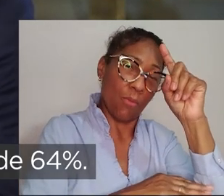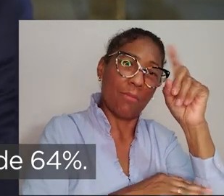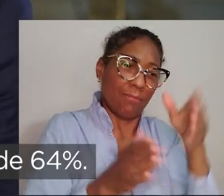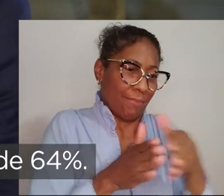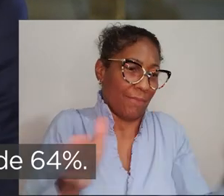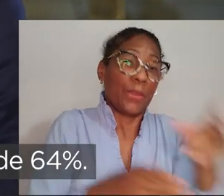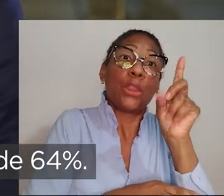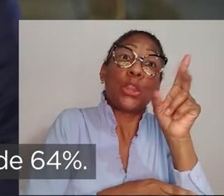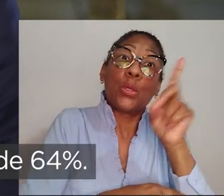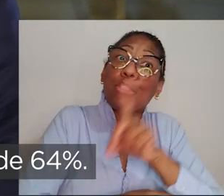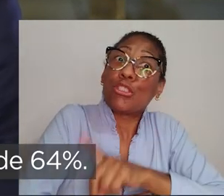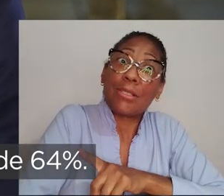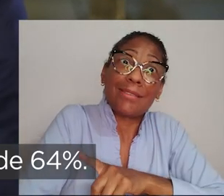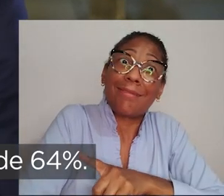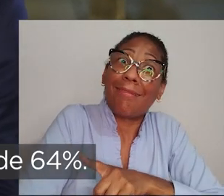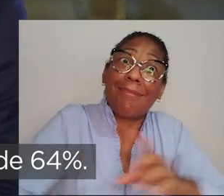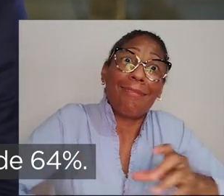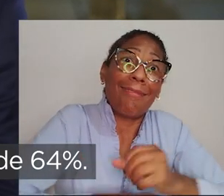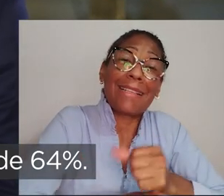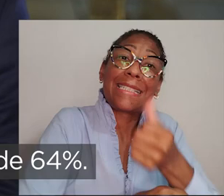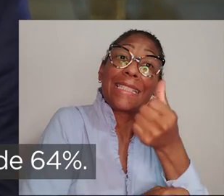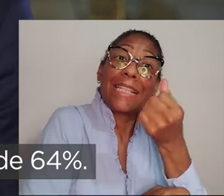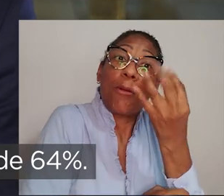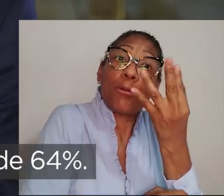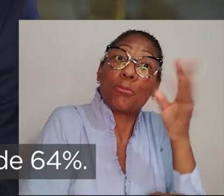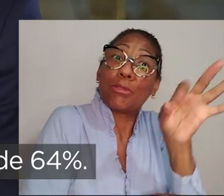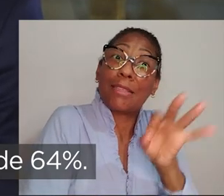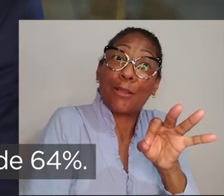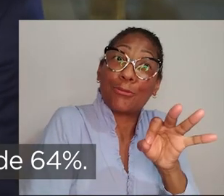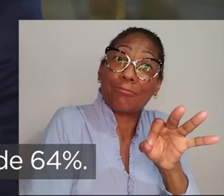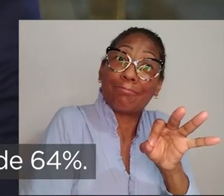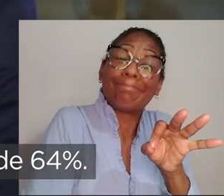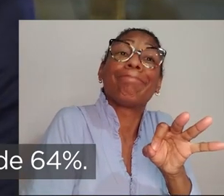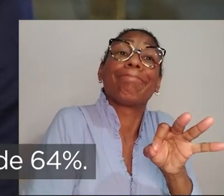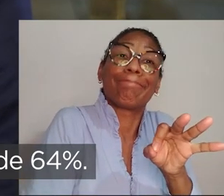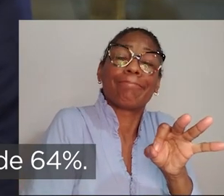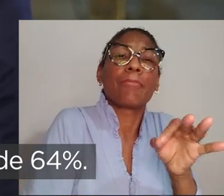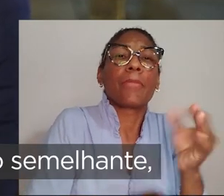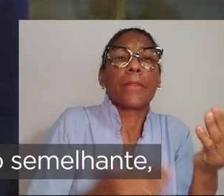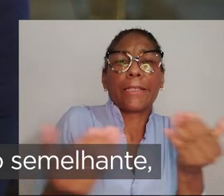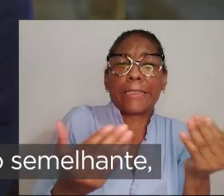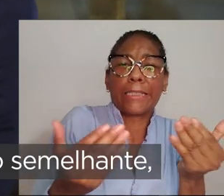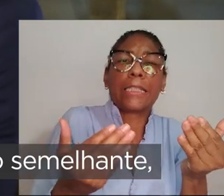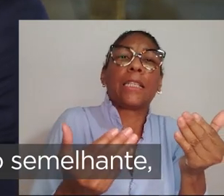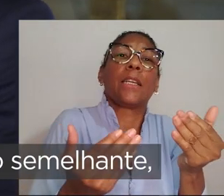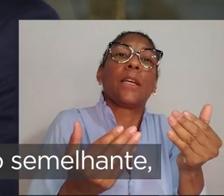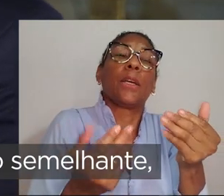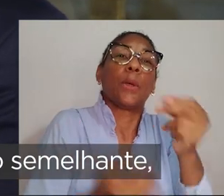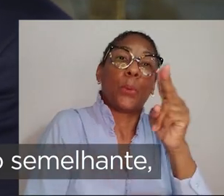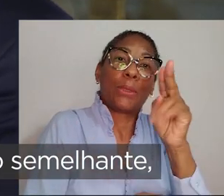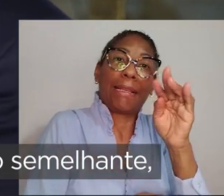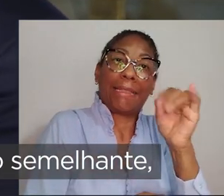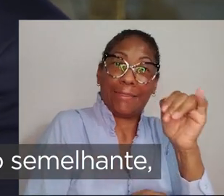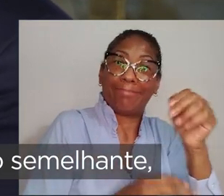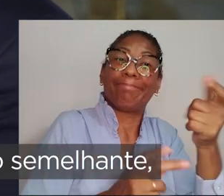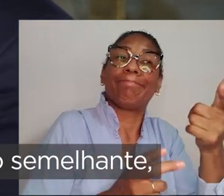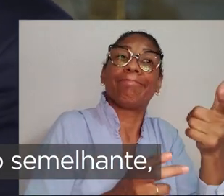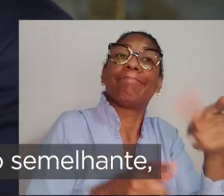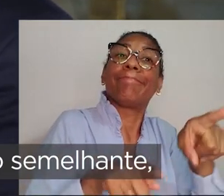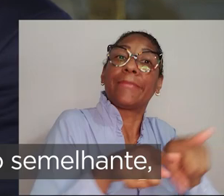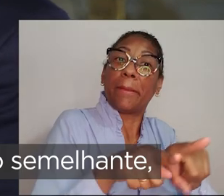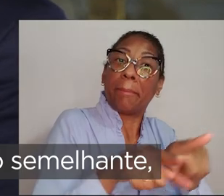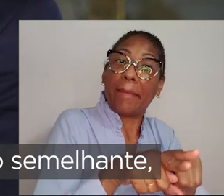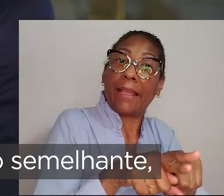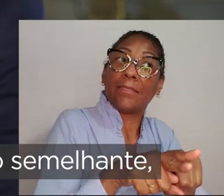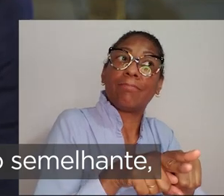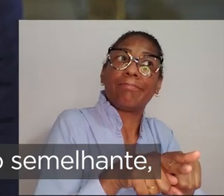período bem curto, de 12 dias, um salto de 64%. Em relação às UTIs, nós